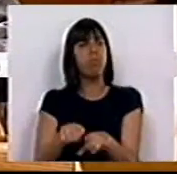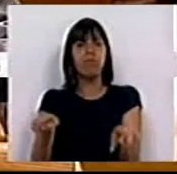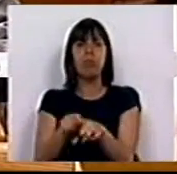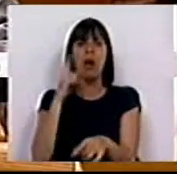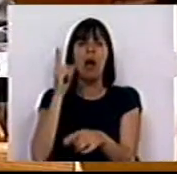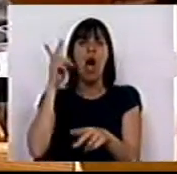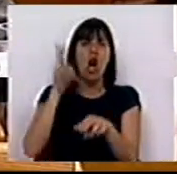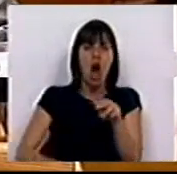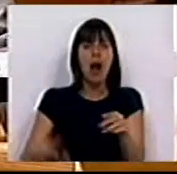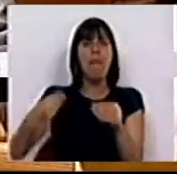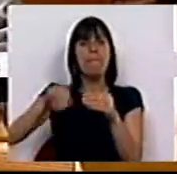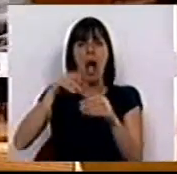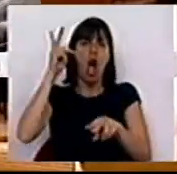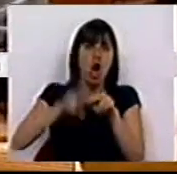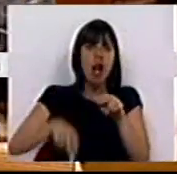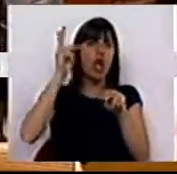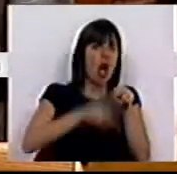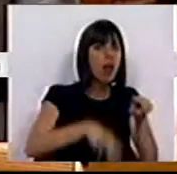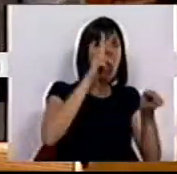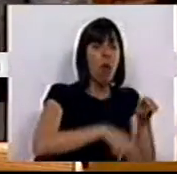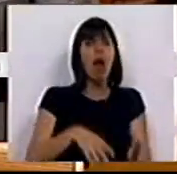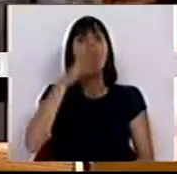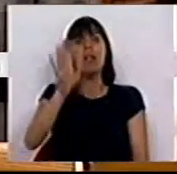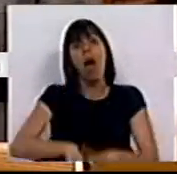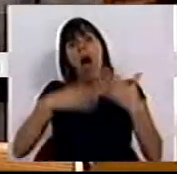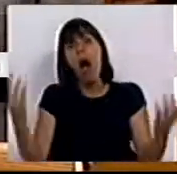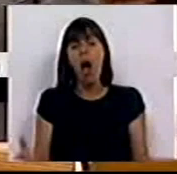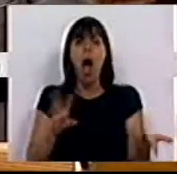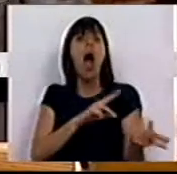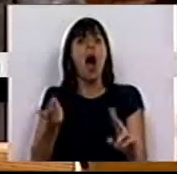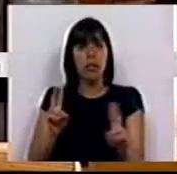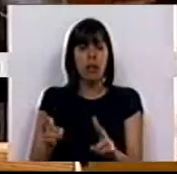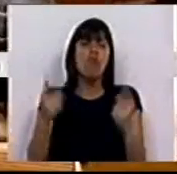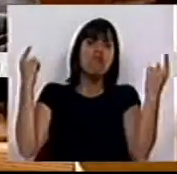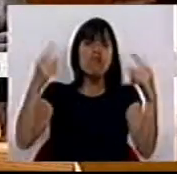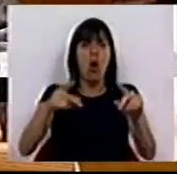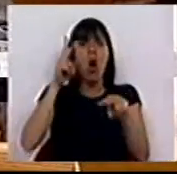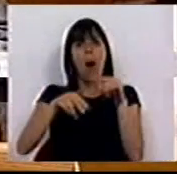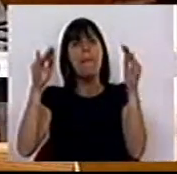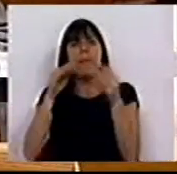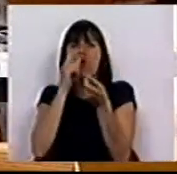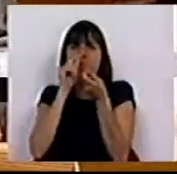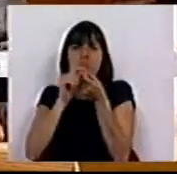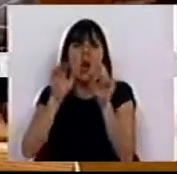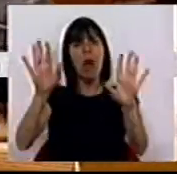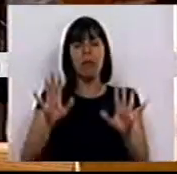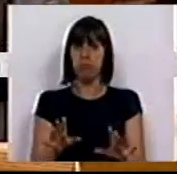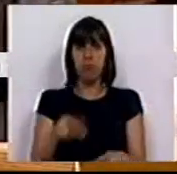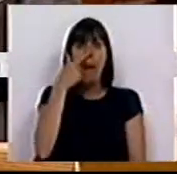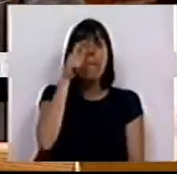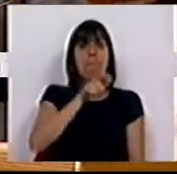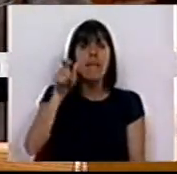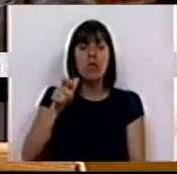sempre de cortar mais, cortar mais, cortar mais, dizendo que a alternativa seria apenas cortar menos um bocadinho. É de